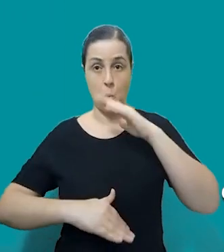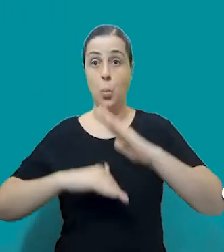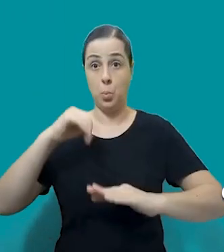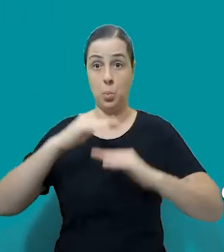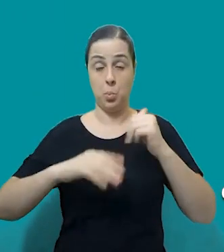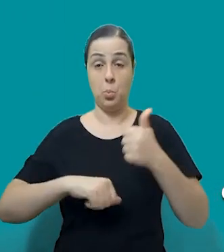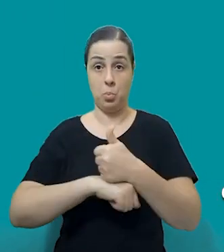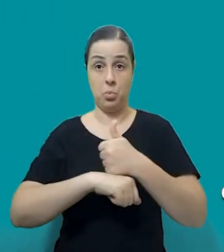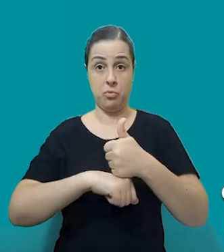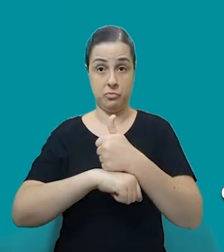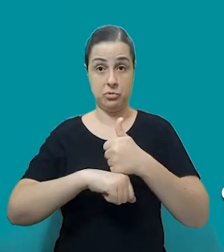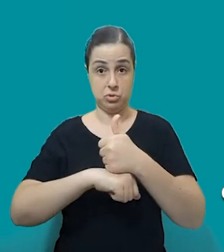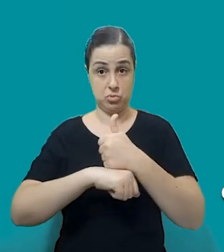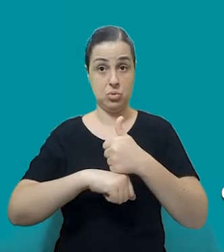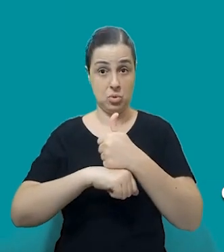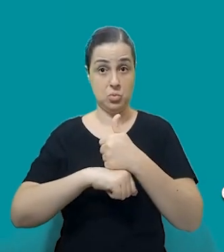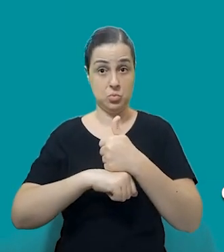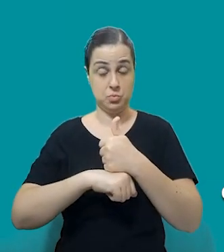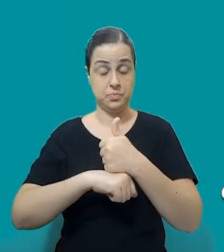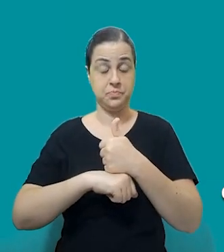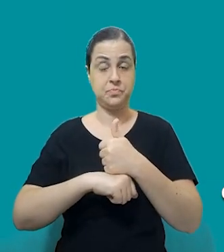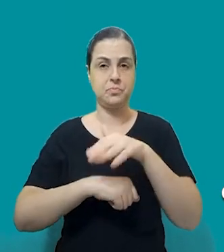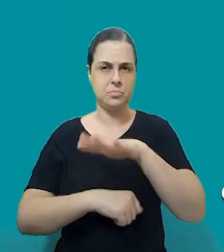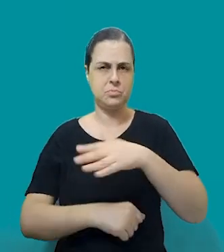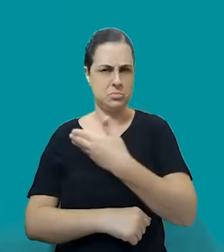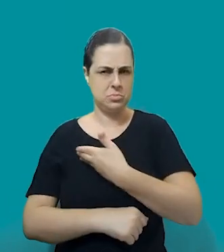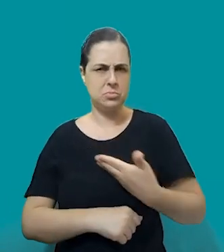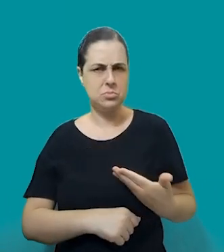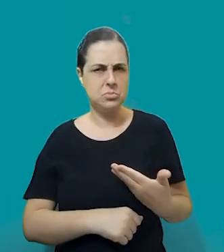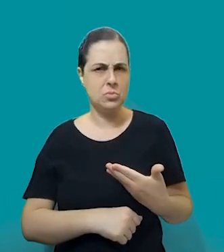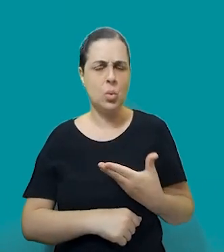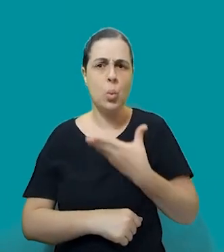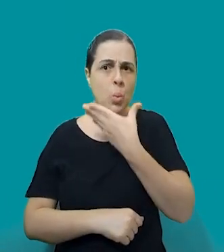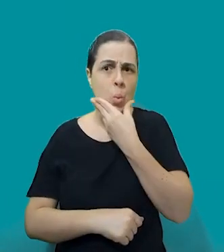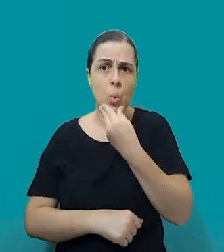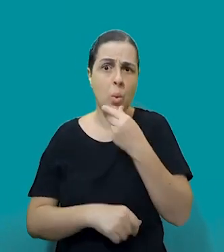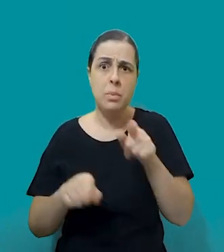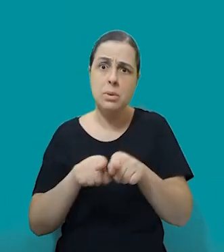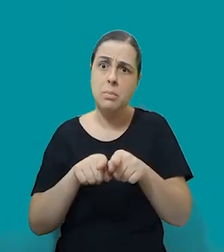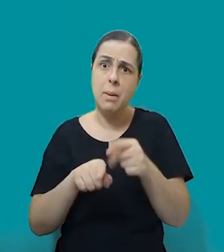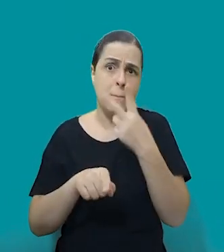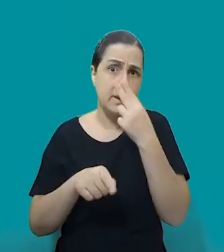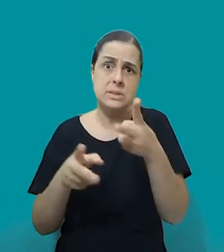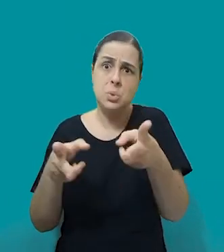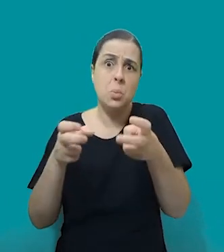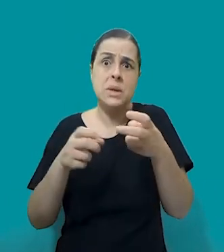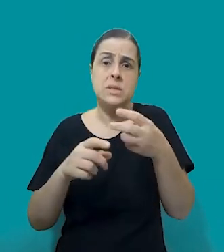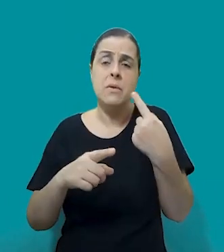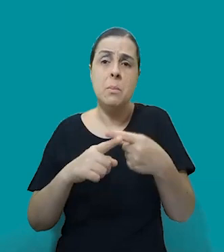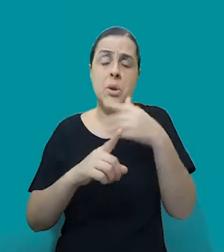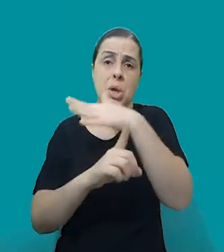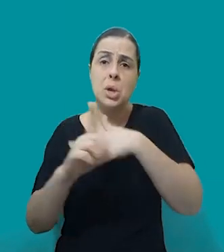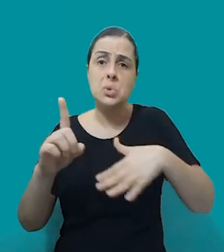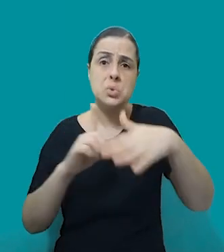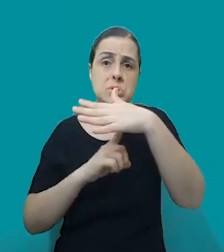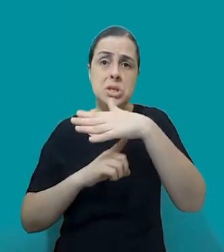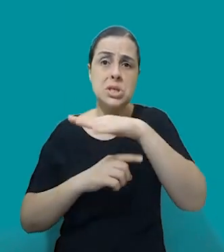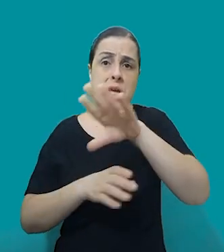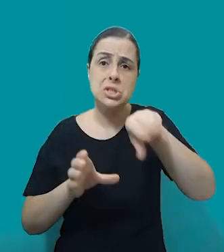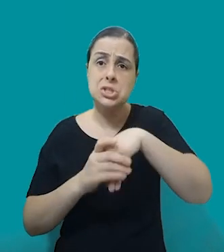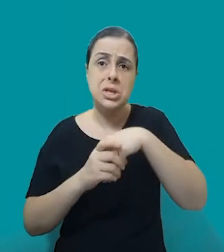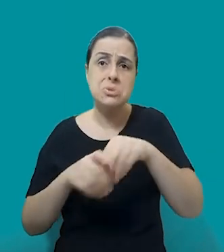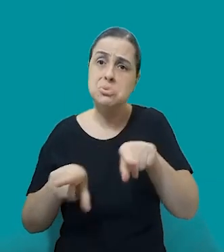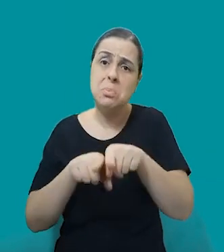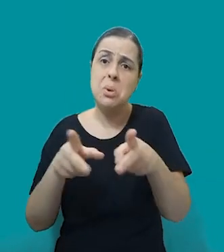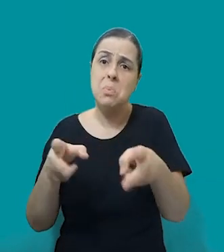tenho tentado pontuar algumas questões, porque os homens também não percebem, né? Eles também estão inseridos nesse contexto social e acabam não percebendo, né?